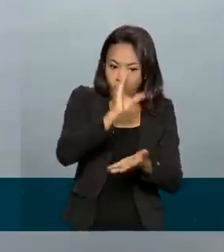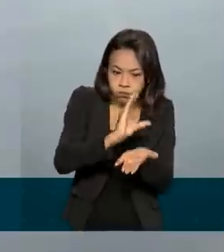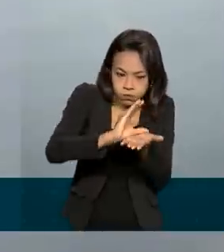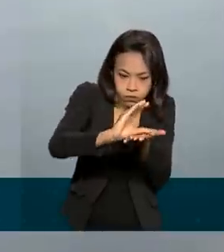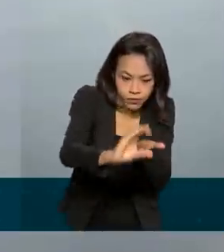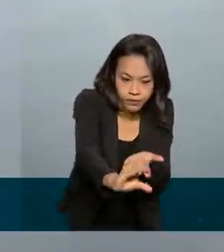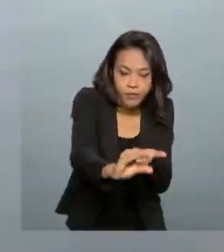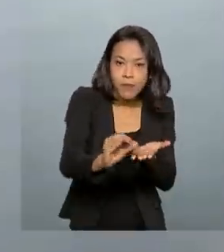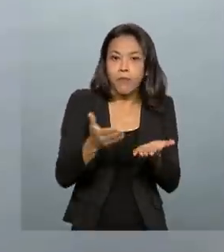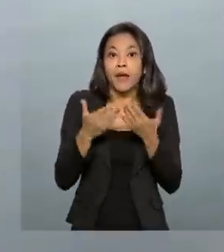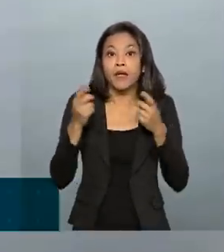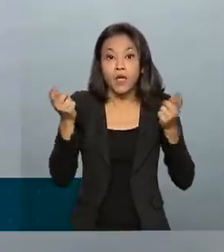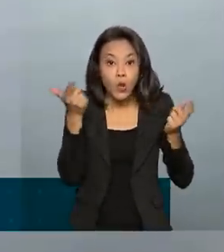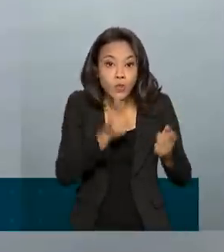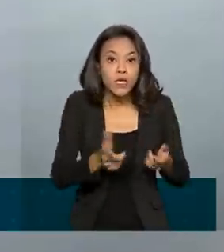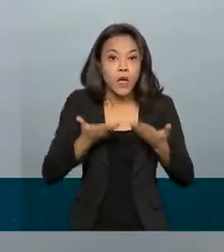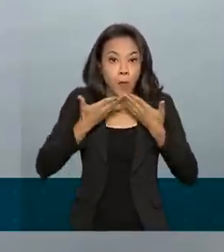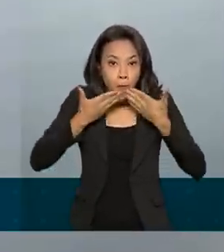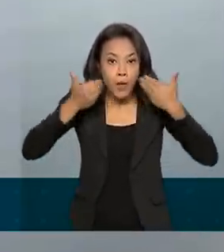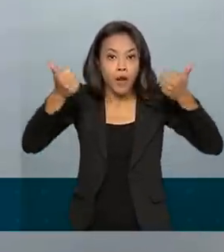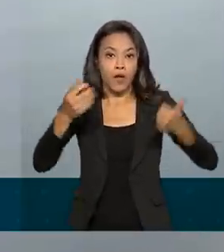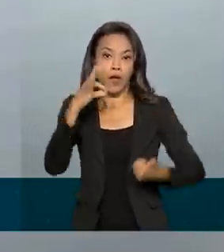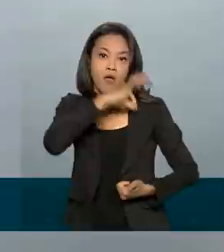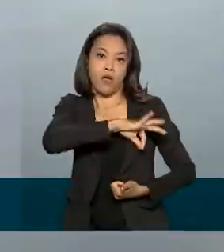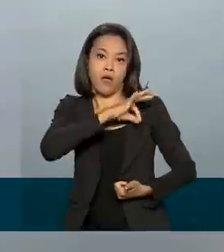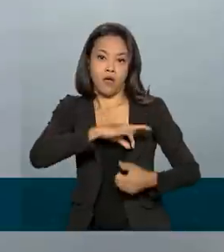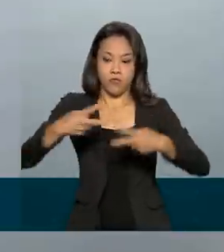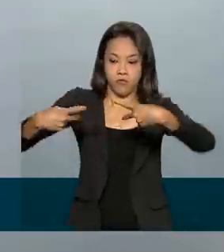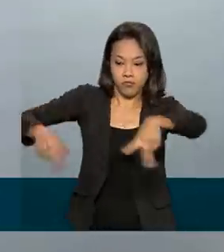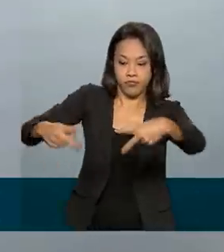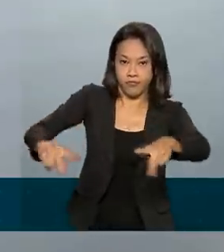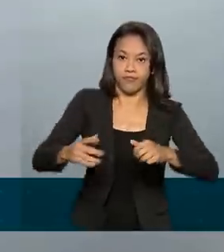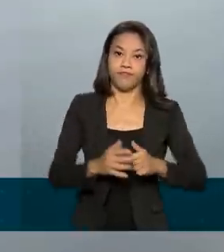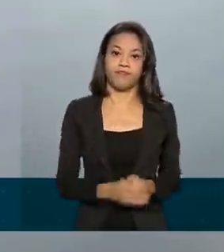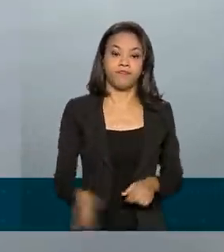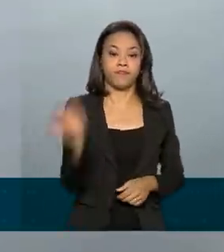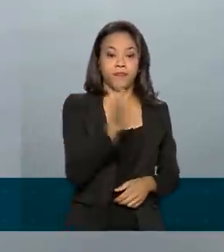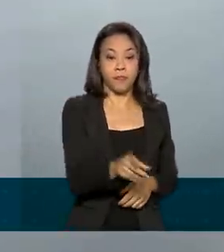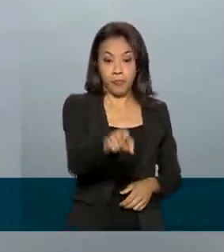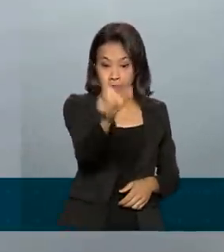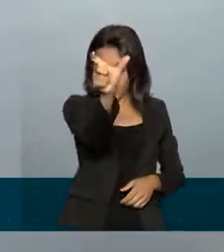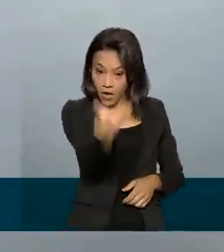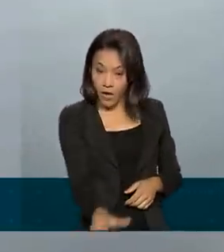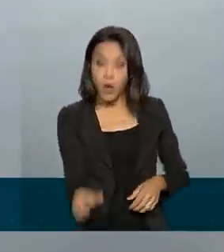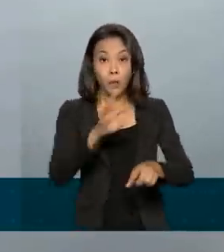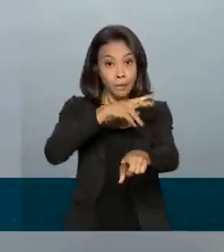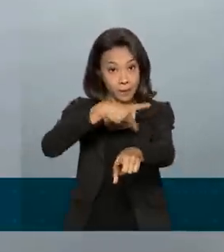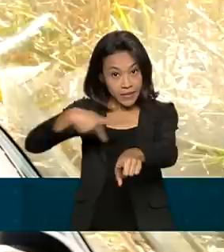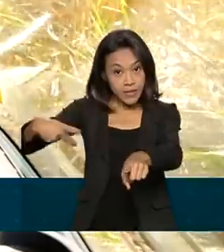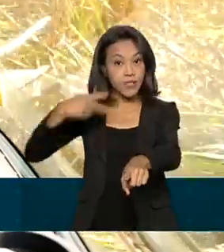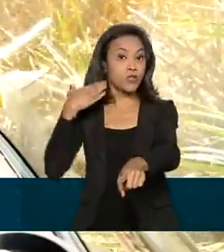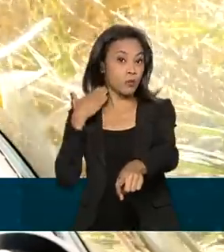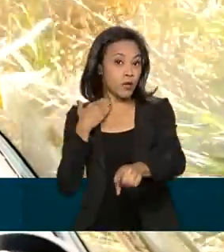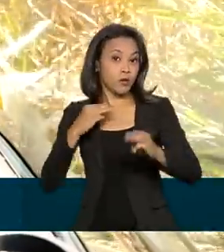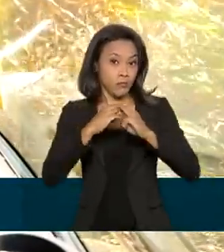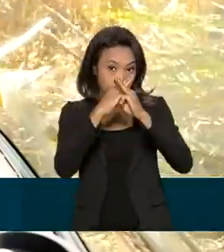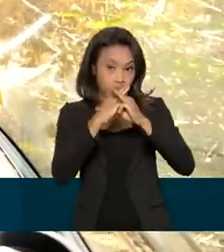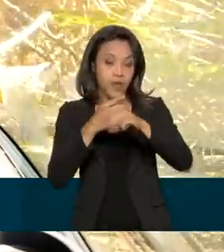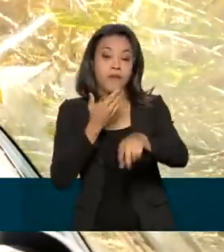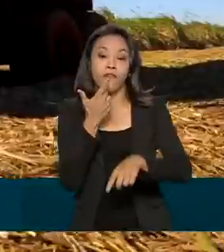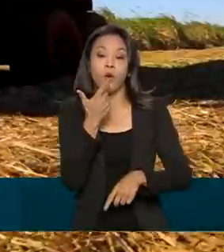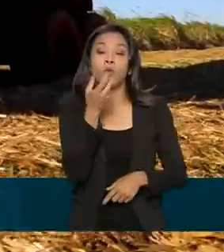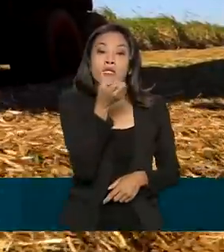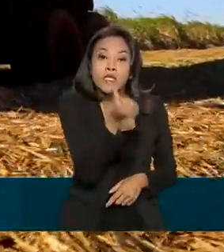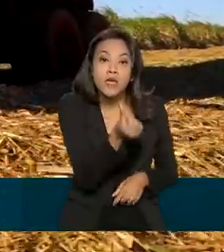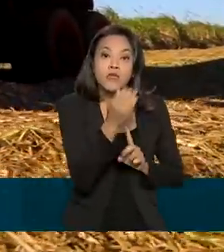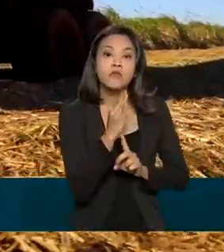melhoria da renda da própria propriedade. Segundo o presidente do banco, Pedro Guimarães, cerca de 6 bilhões